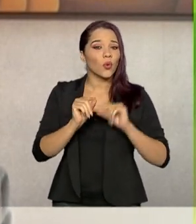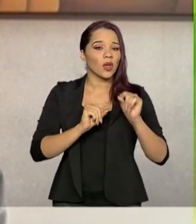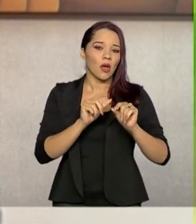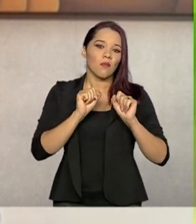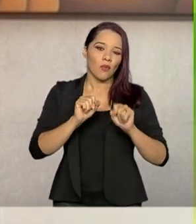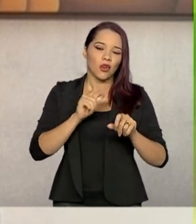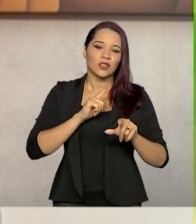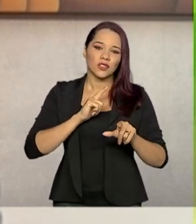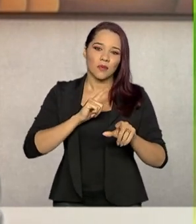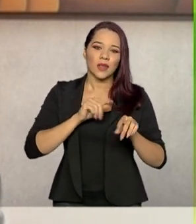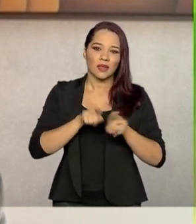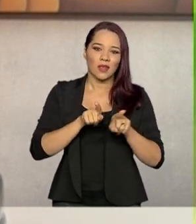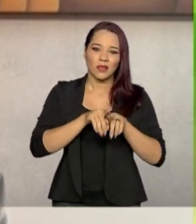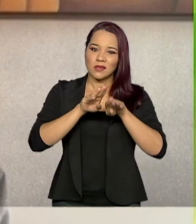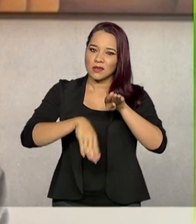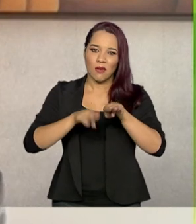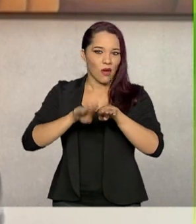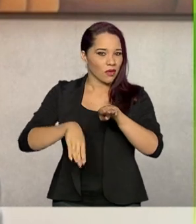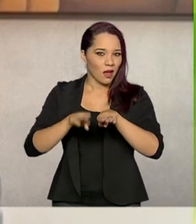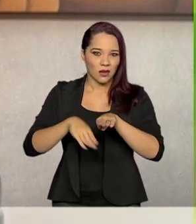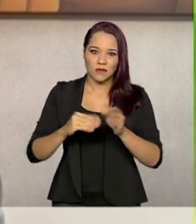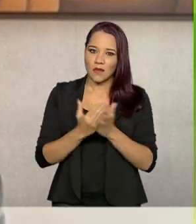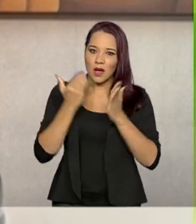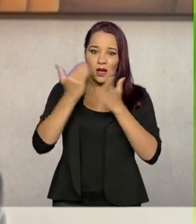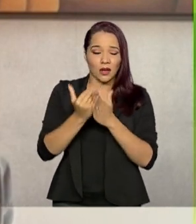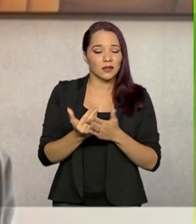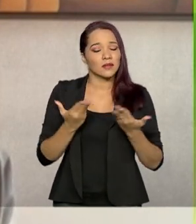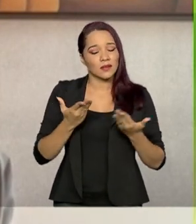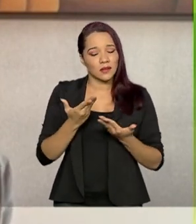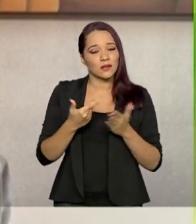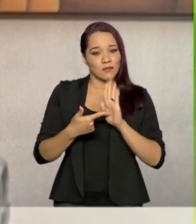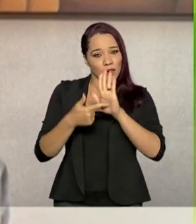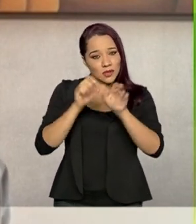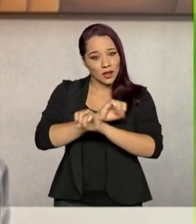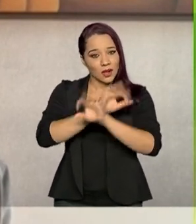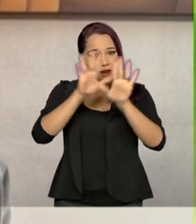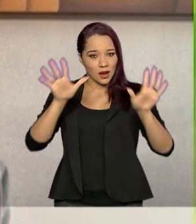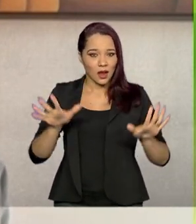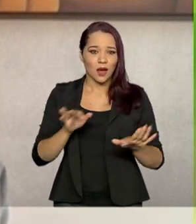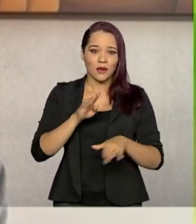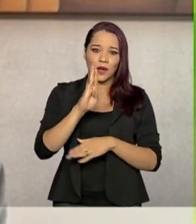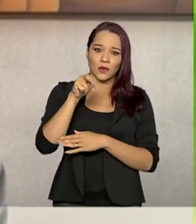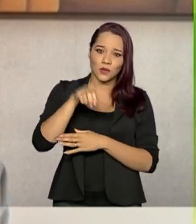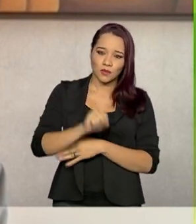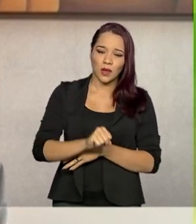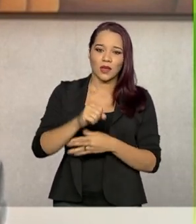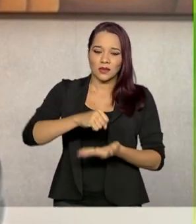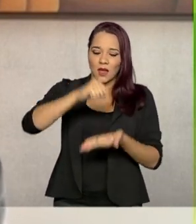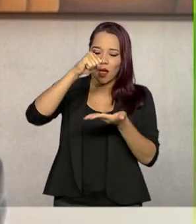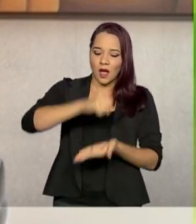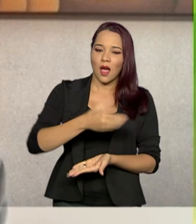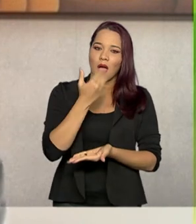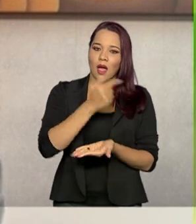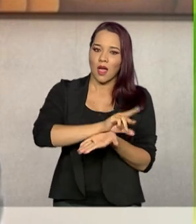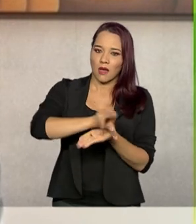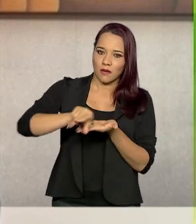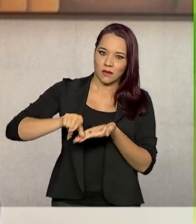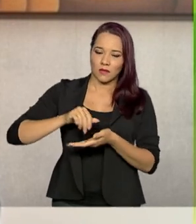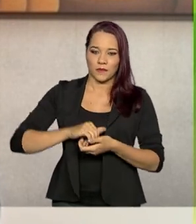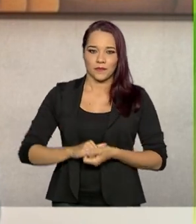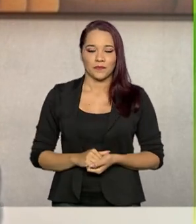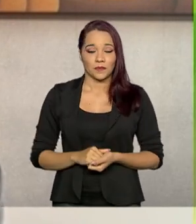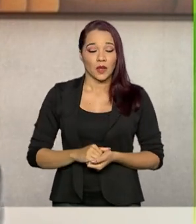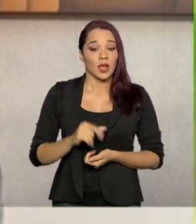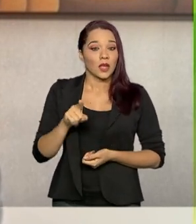posso ter um aumento da desigualdade. E isso fica muito claro, de novo, em relação aos bens da cesta básica. Bens de